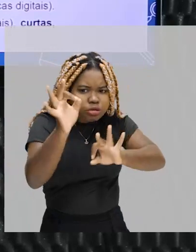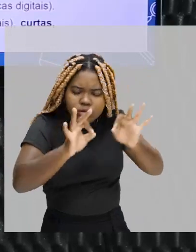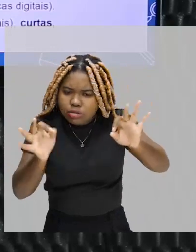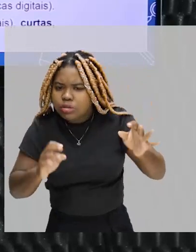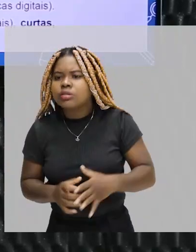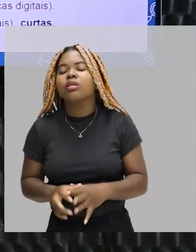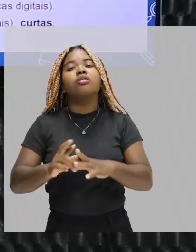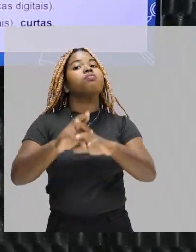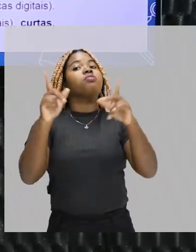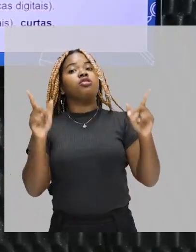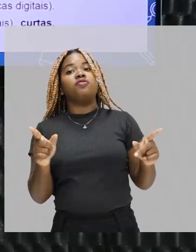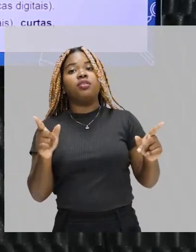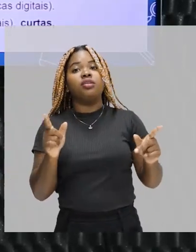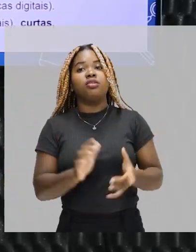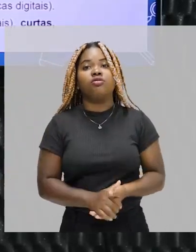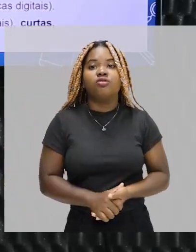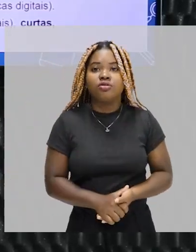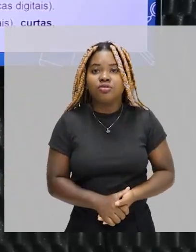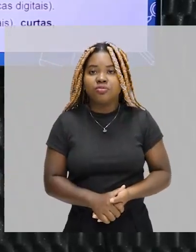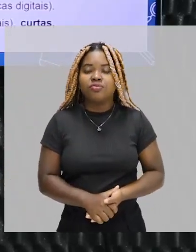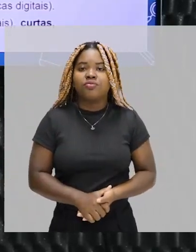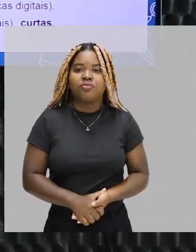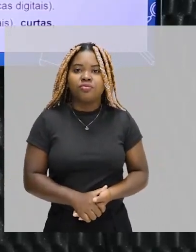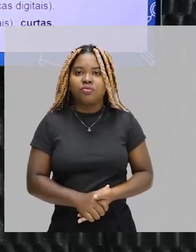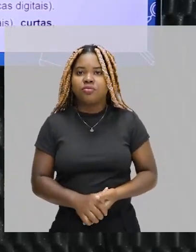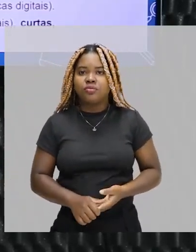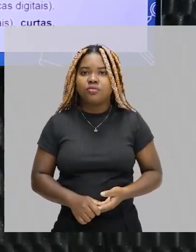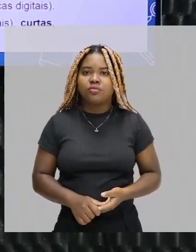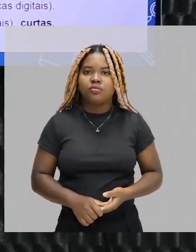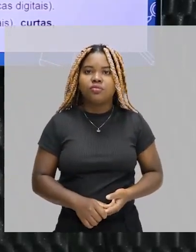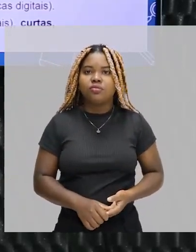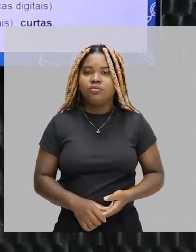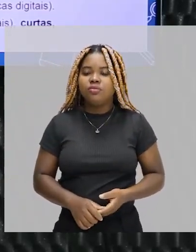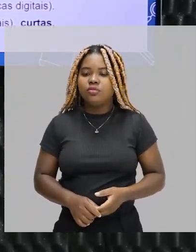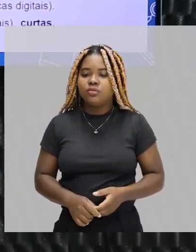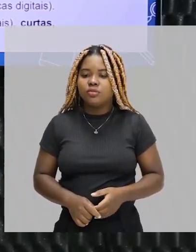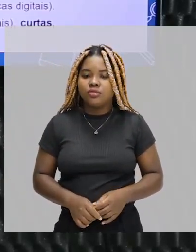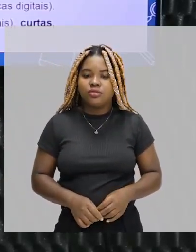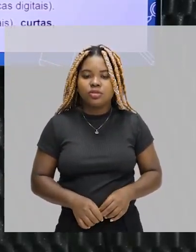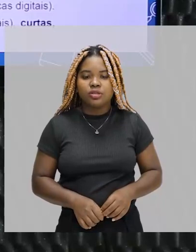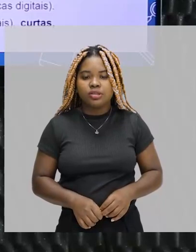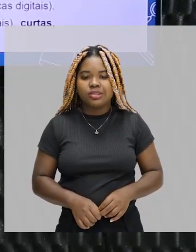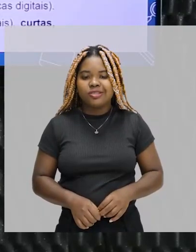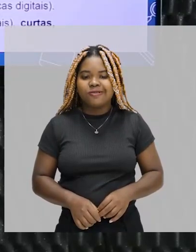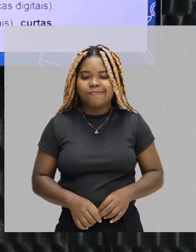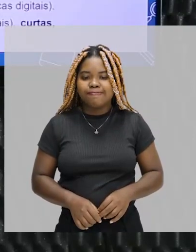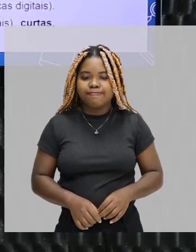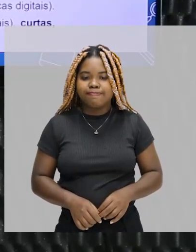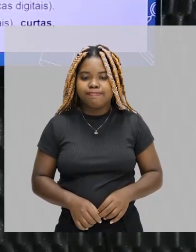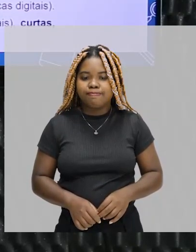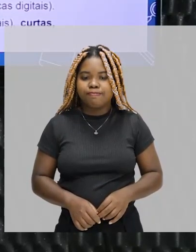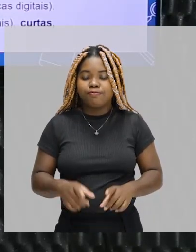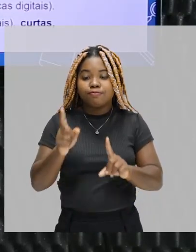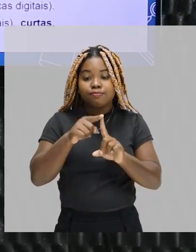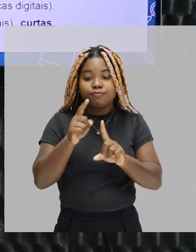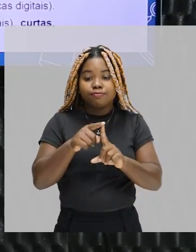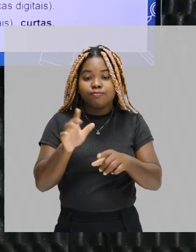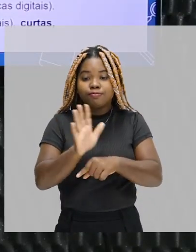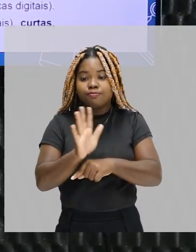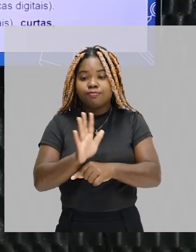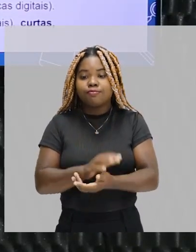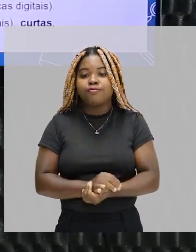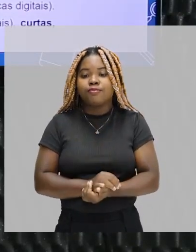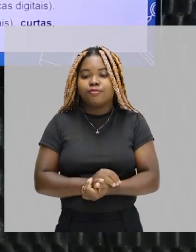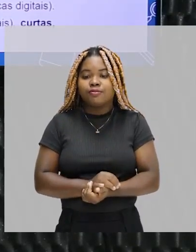ator não sabe, às vezes nem sabe o que vai acontecer no filme ou como o filme vai ficar. Ele só vai ver o resultado quando ele olha o produto final. Tipos de filmes,